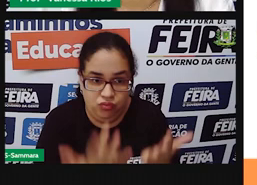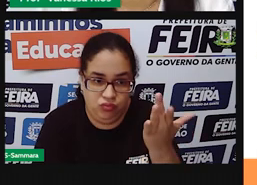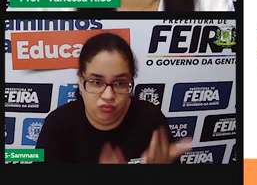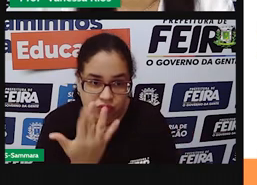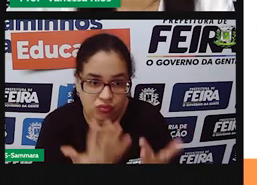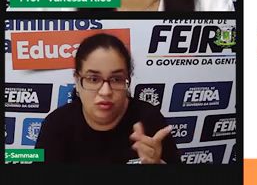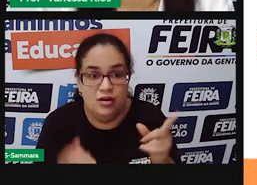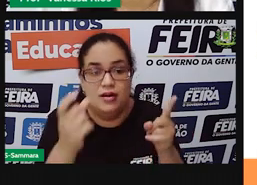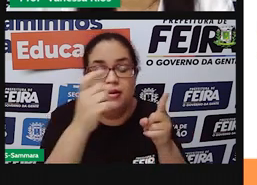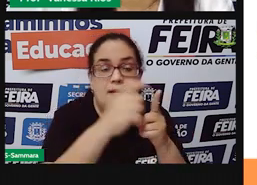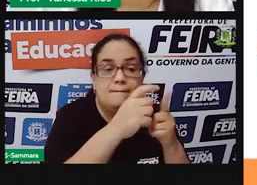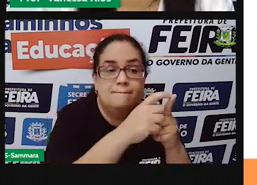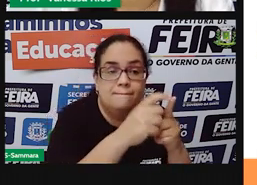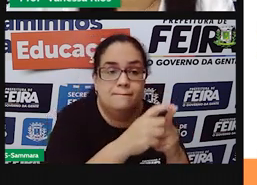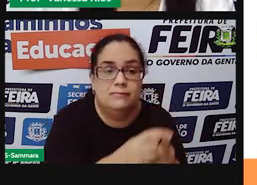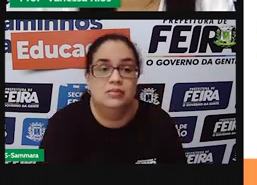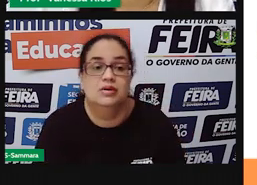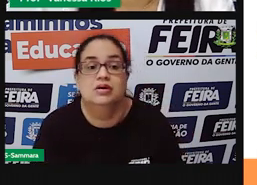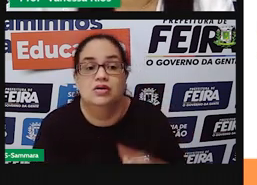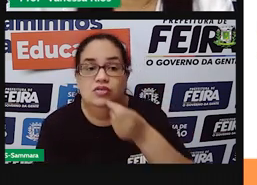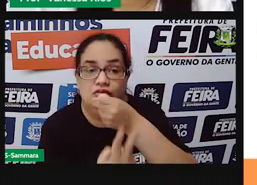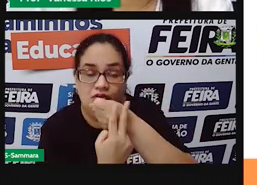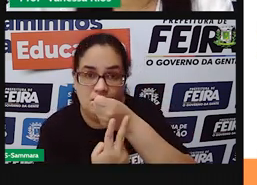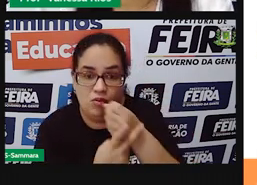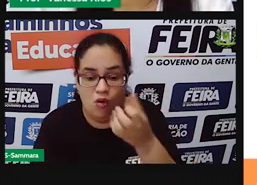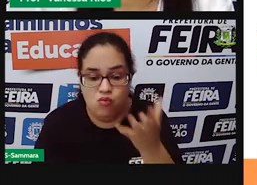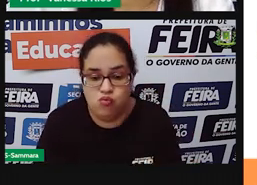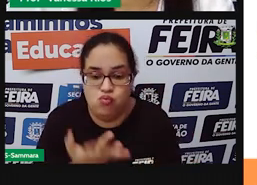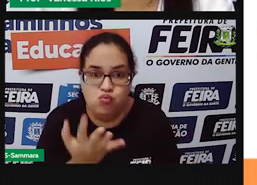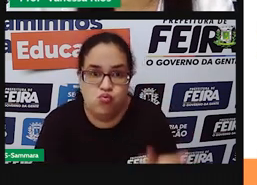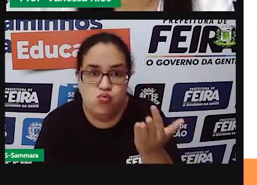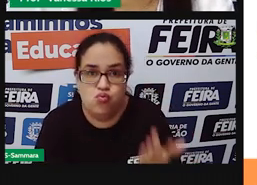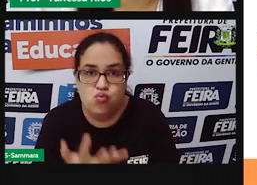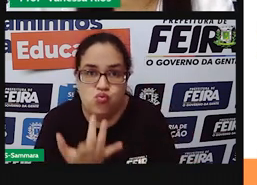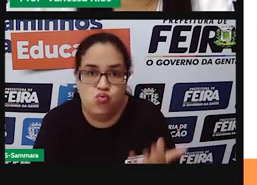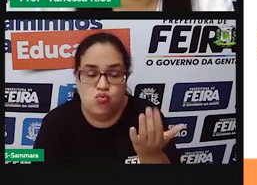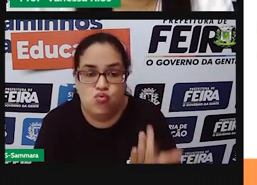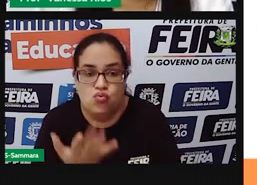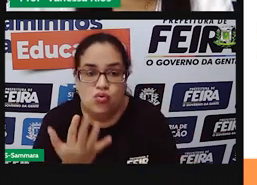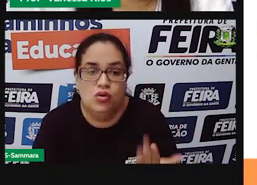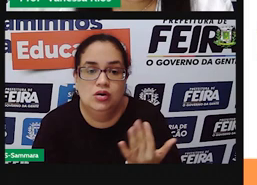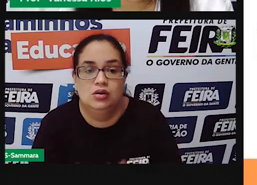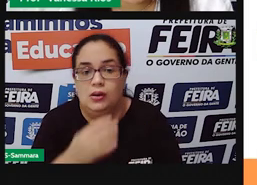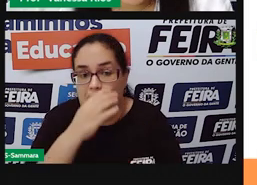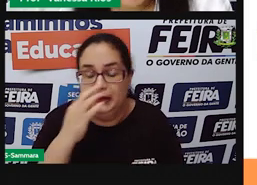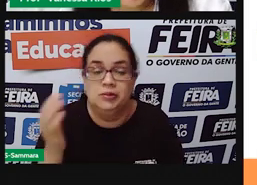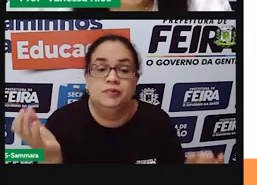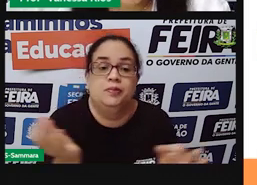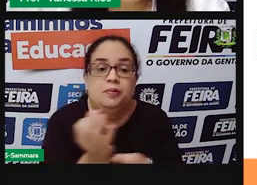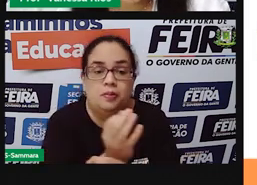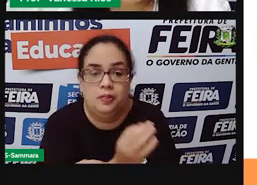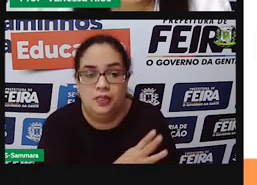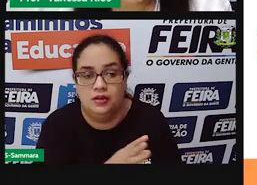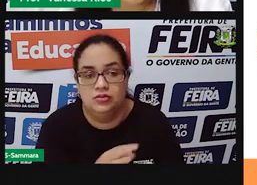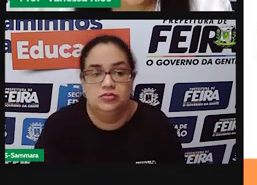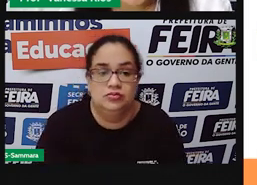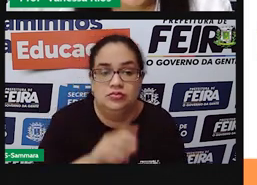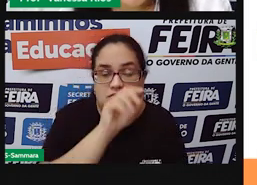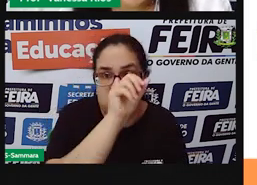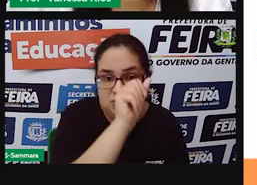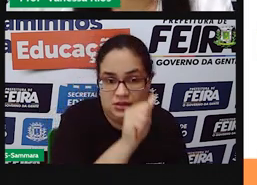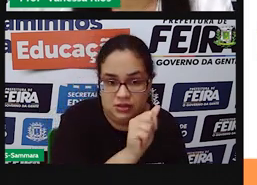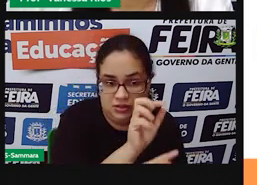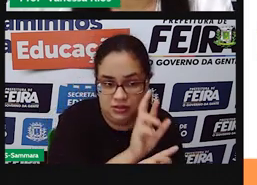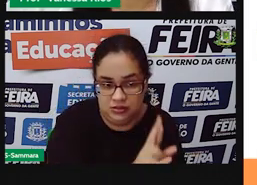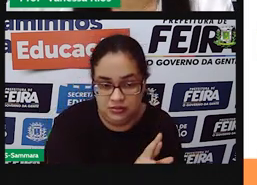aí a gente observa aí que vem o verbo incendiou, né? Incendiar é o verbo na sua forma infinitiva, termina em